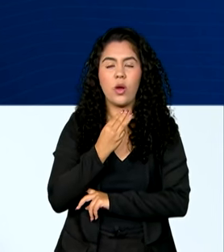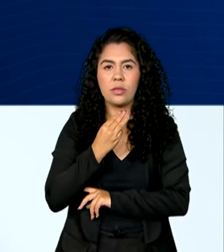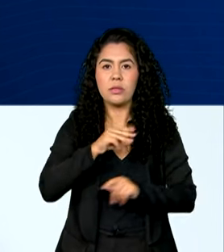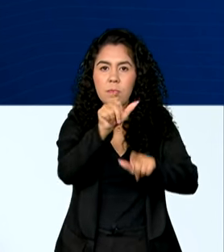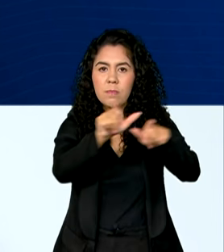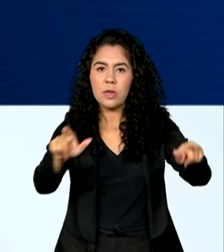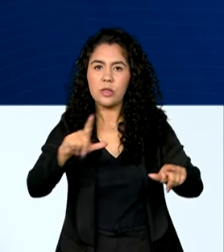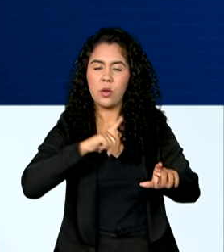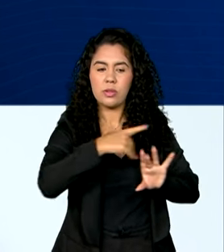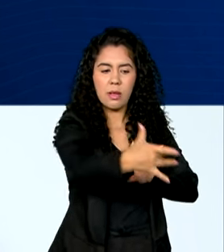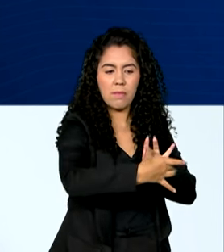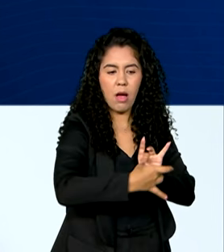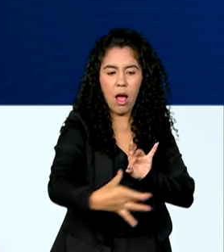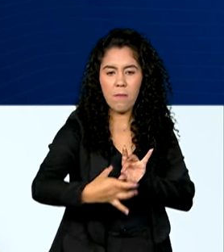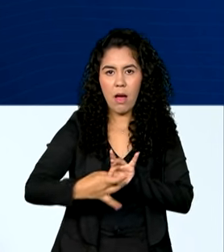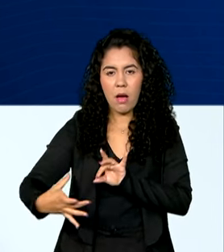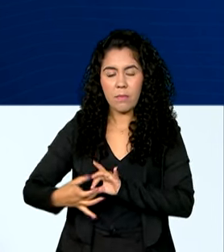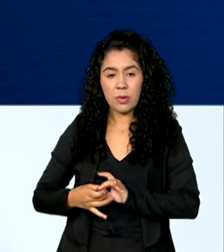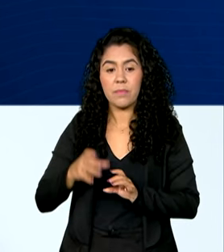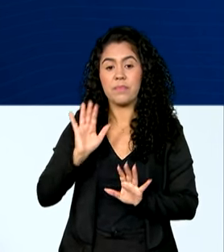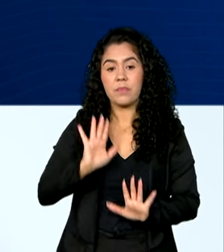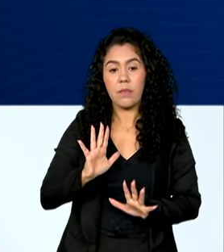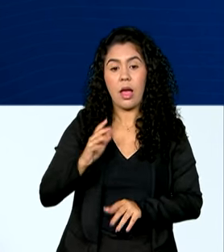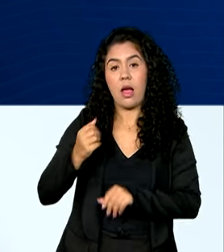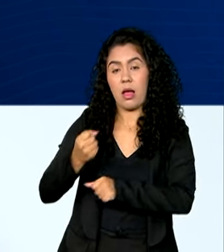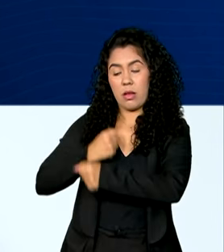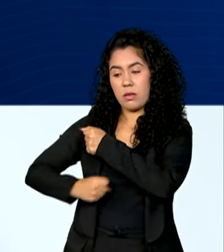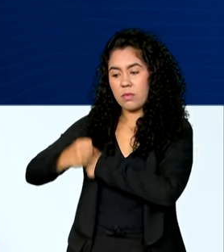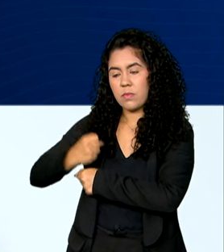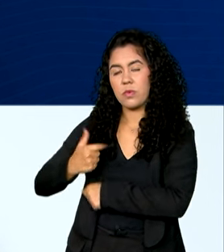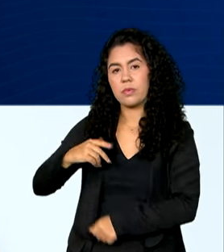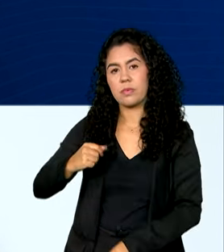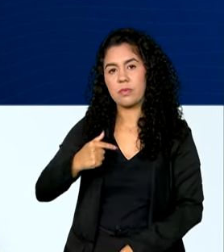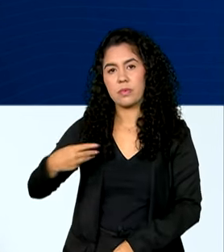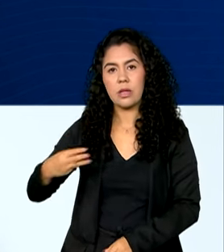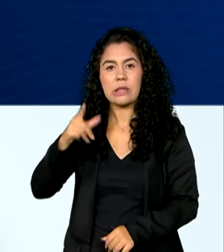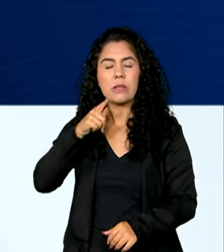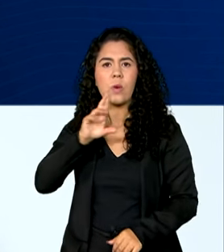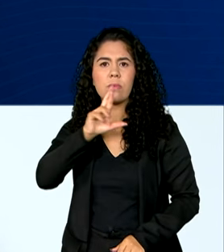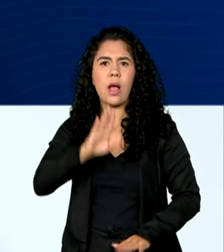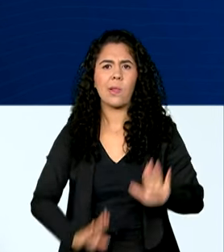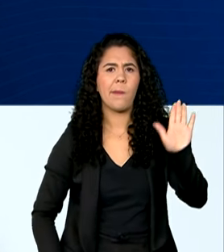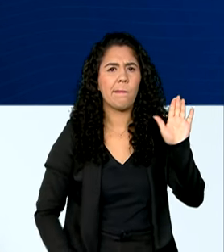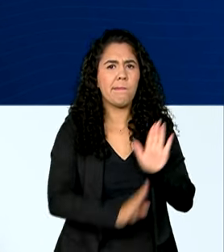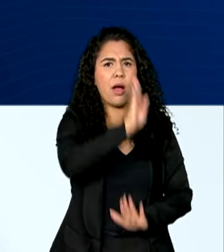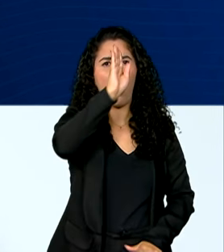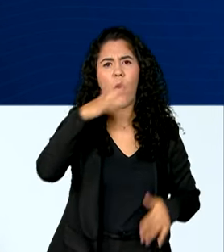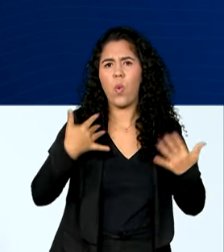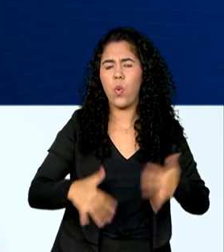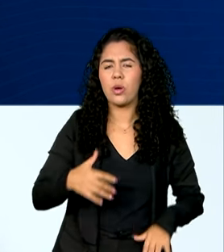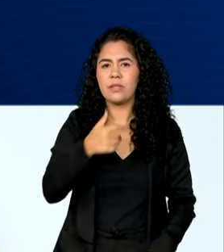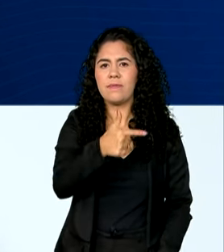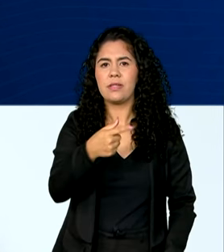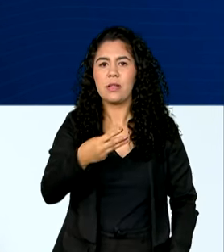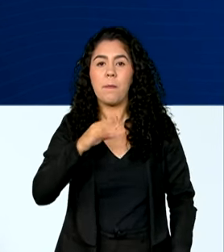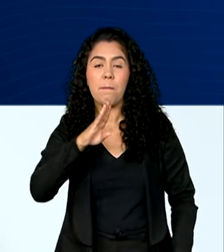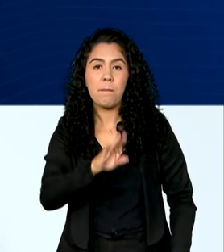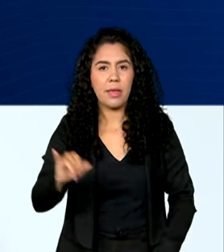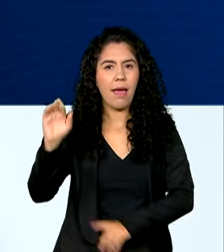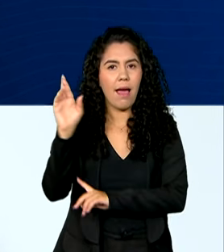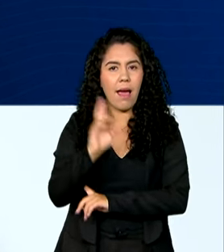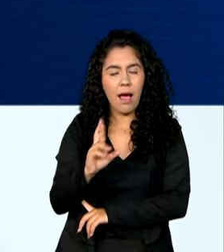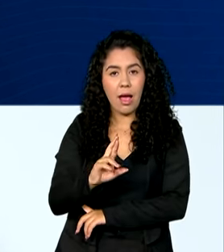Em 2023, o fundo registrou o lucro recorde de 23 bilhões de reais. Desse total,